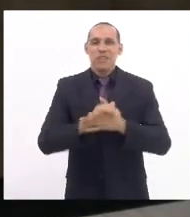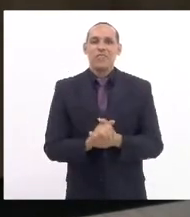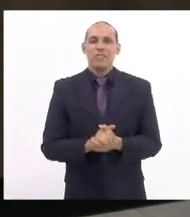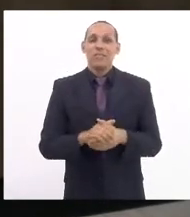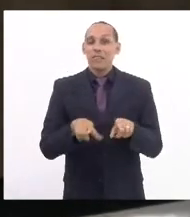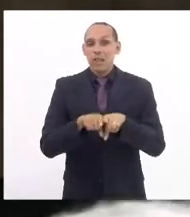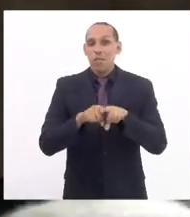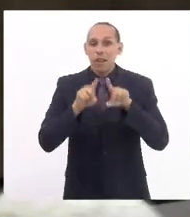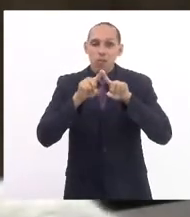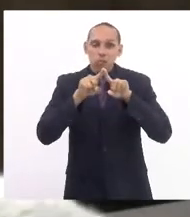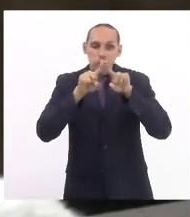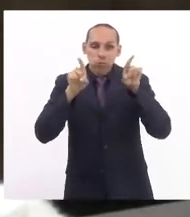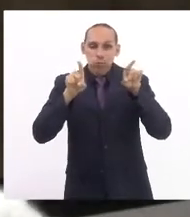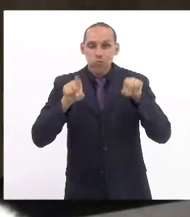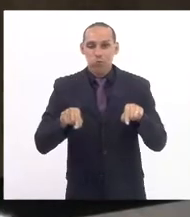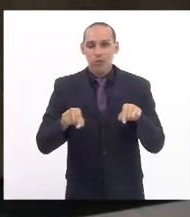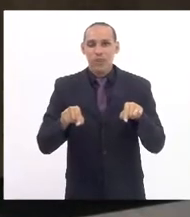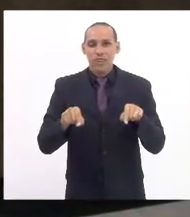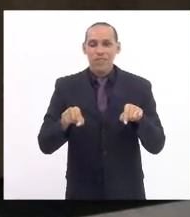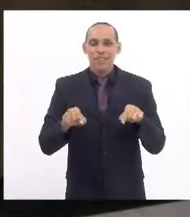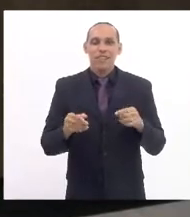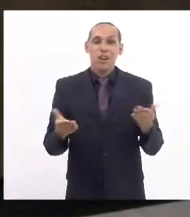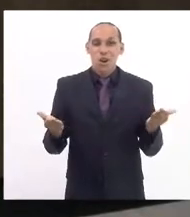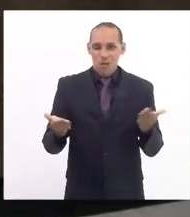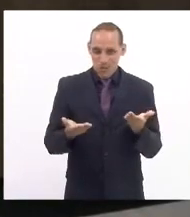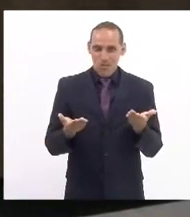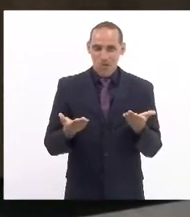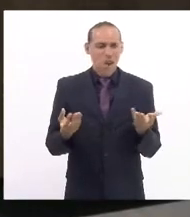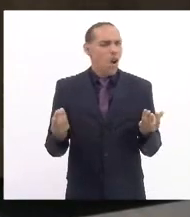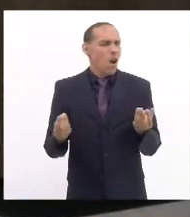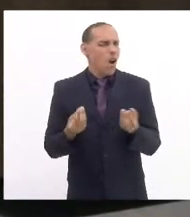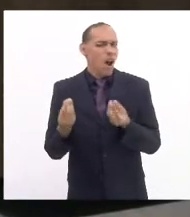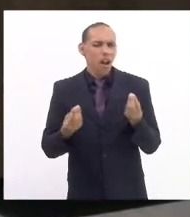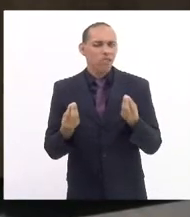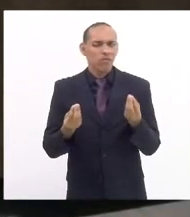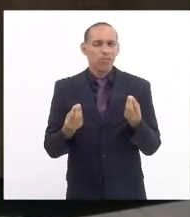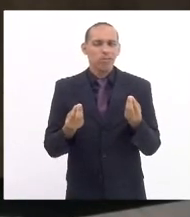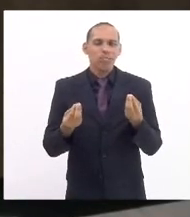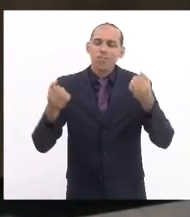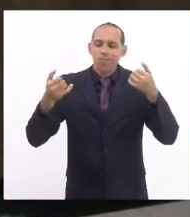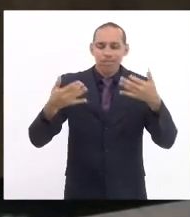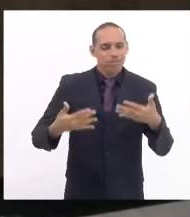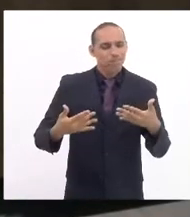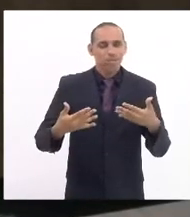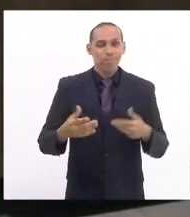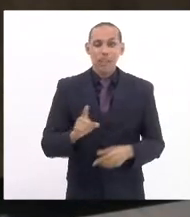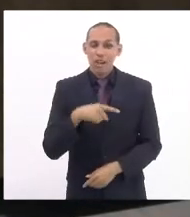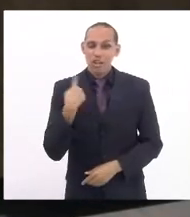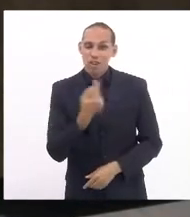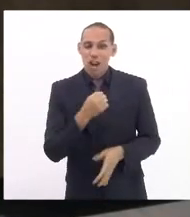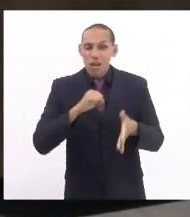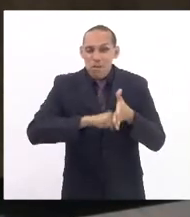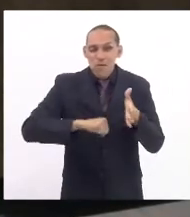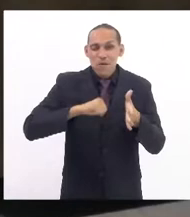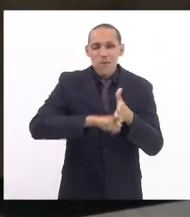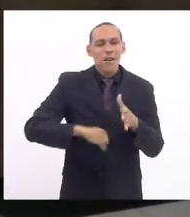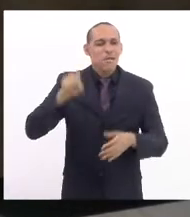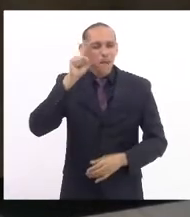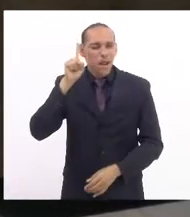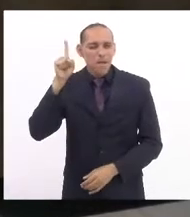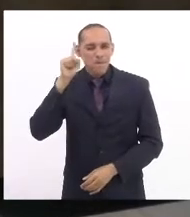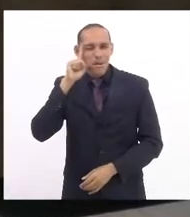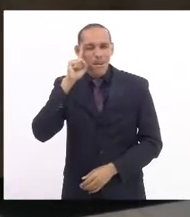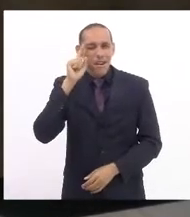funcionárias no dia de hoje e dizer que a nossa luta é todo dia, as meninas que trabalham